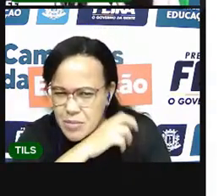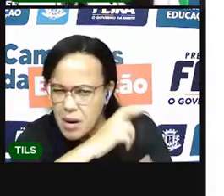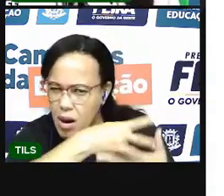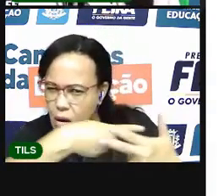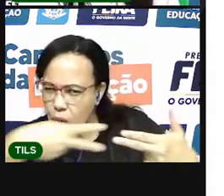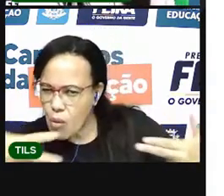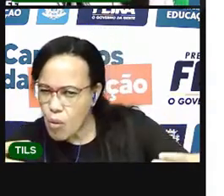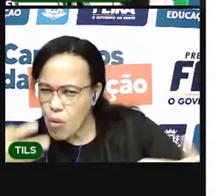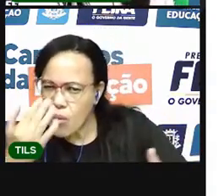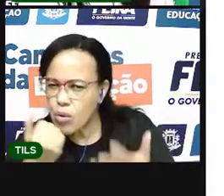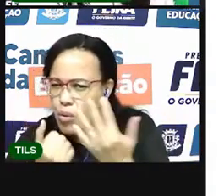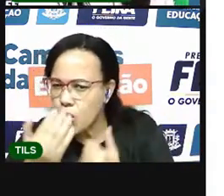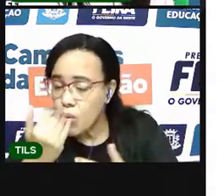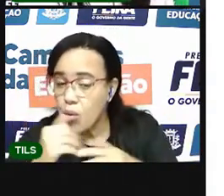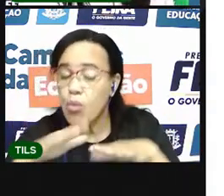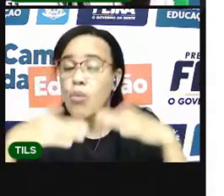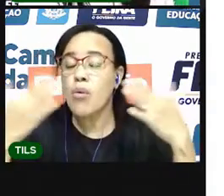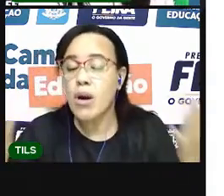coisa?